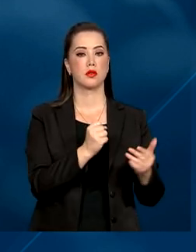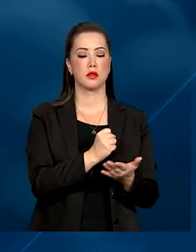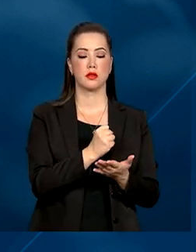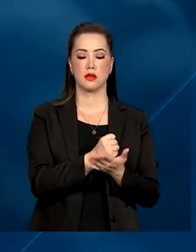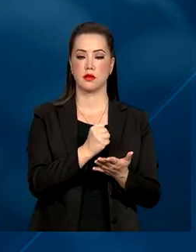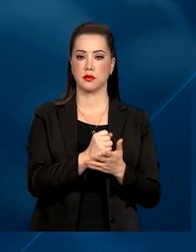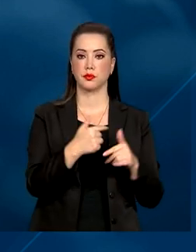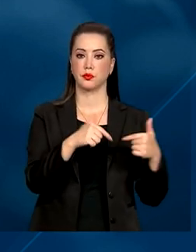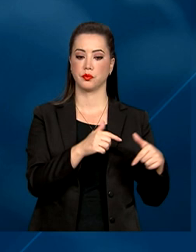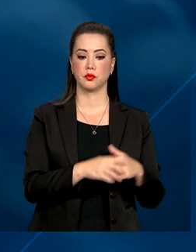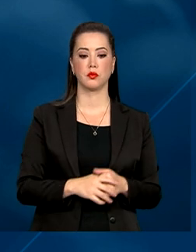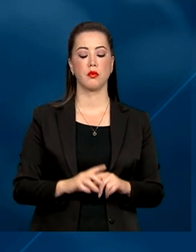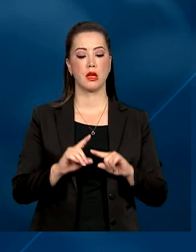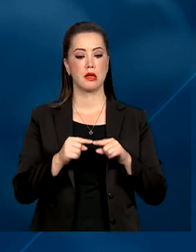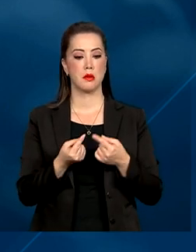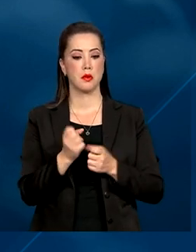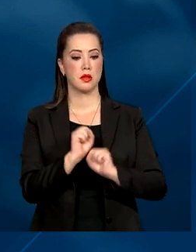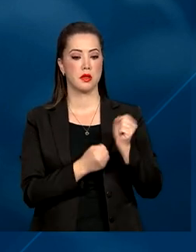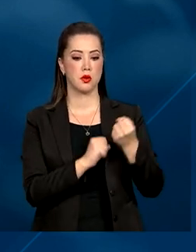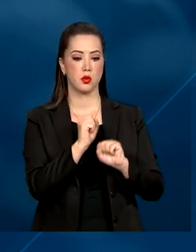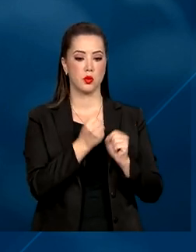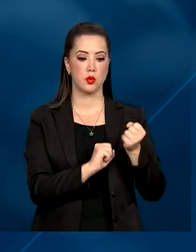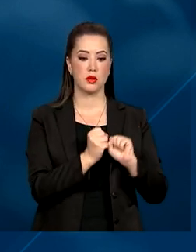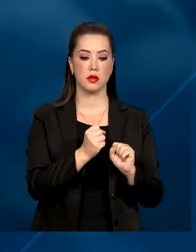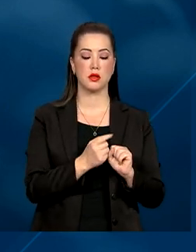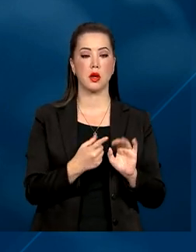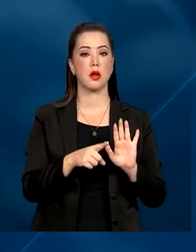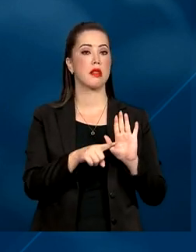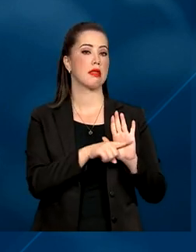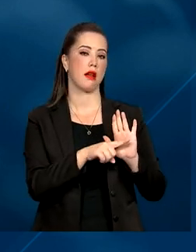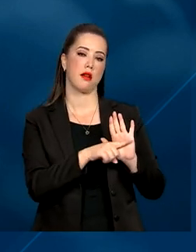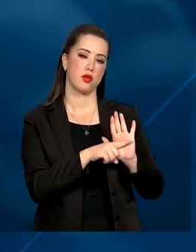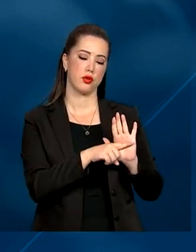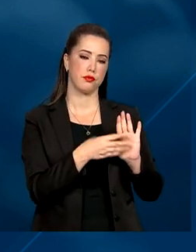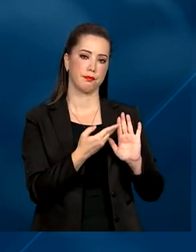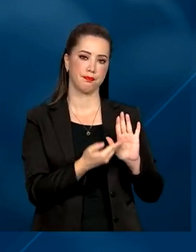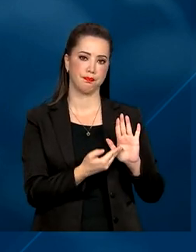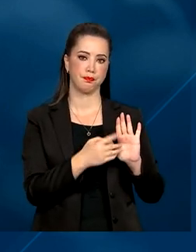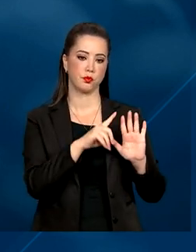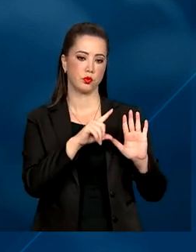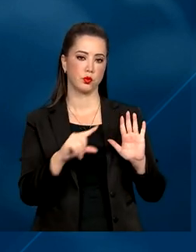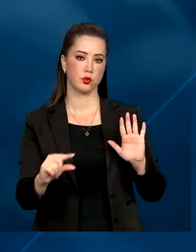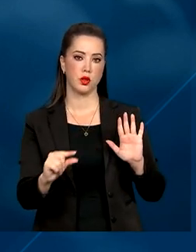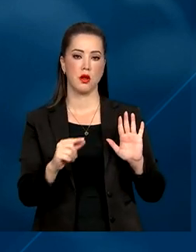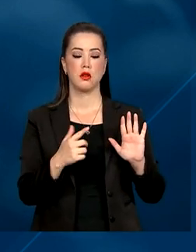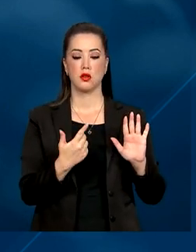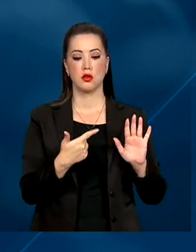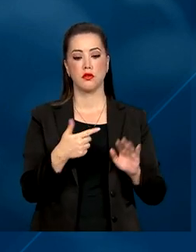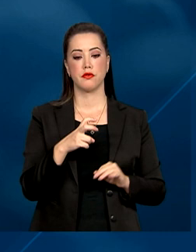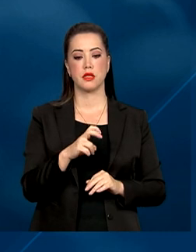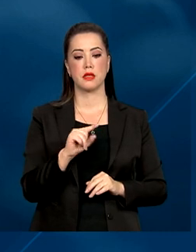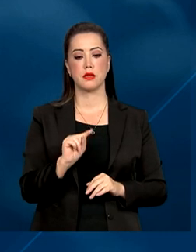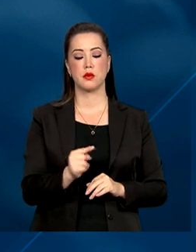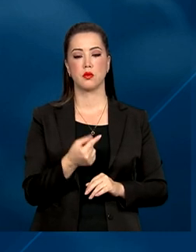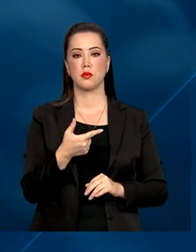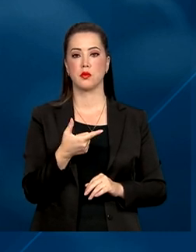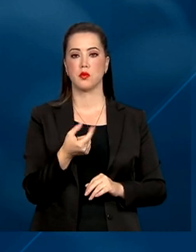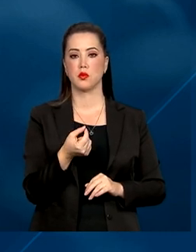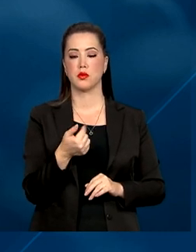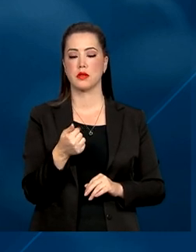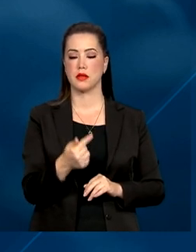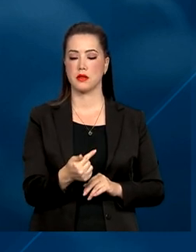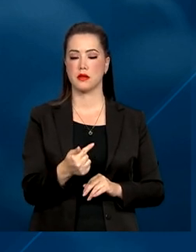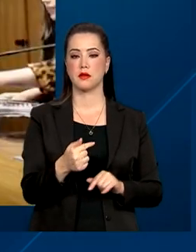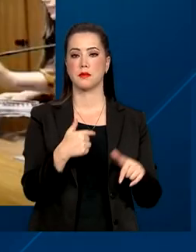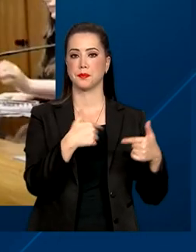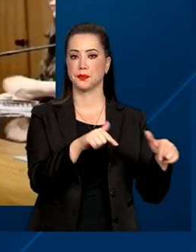formais. Já a indústria apresentou saldo negativo de menos 25.207